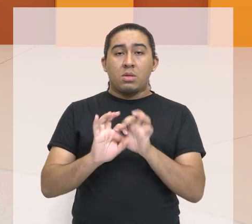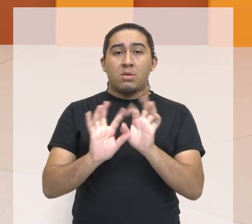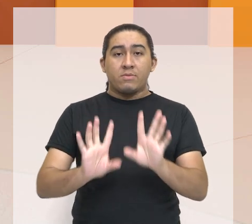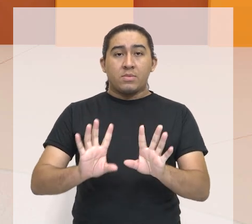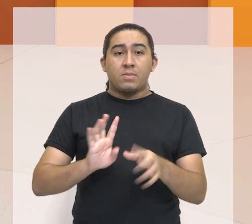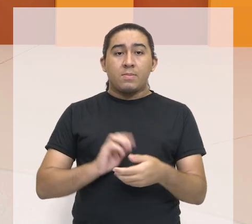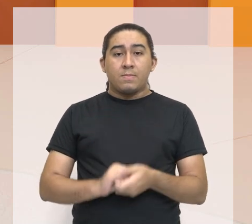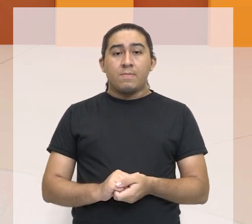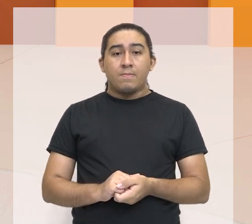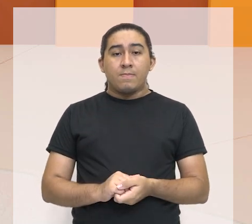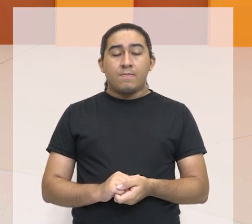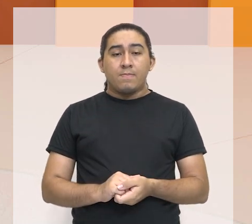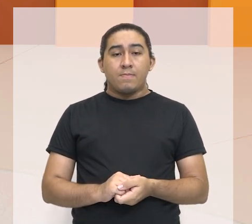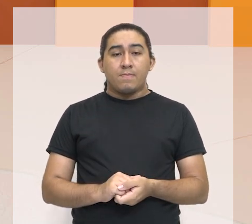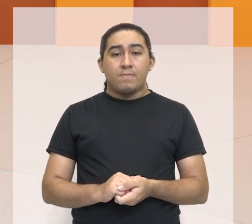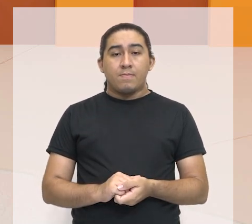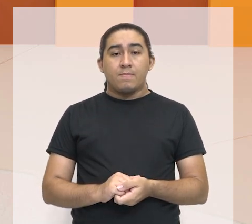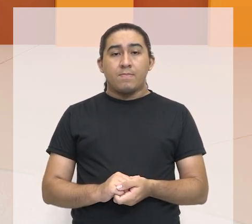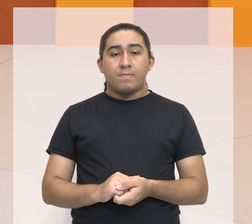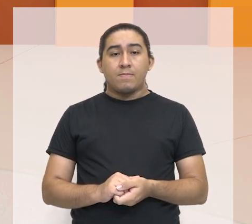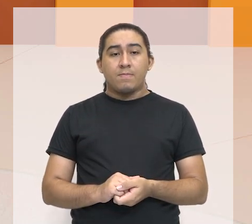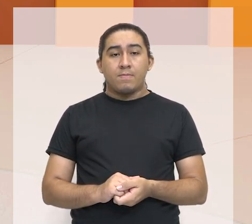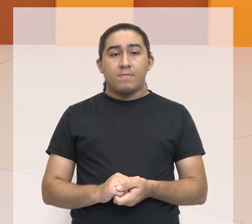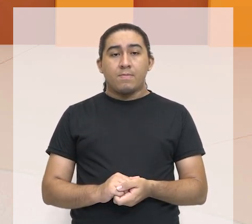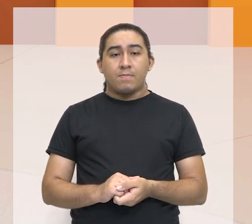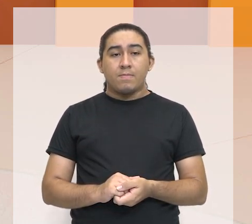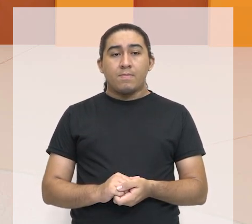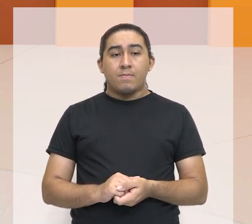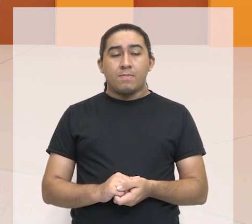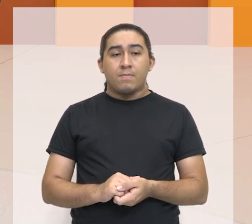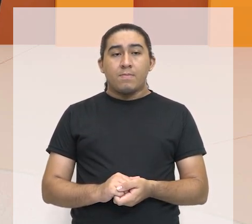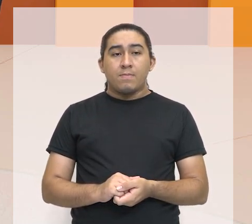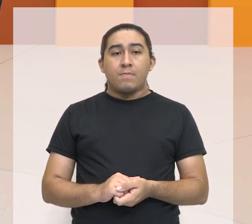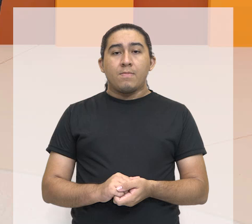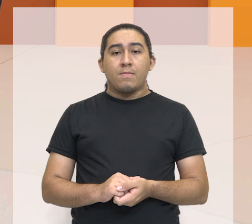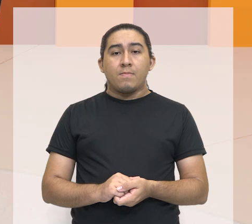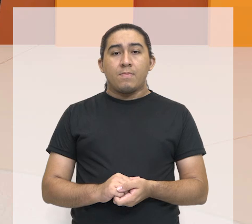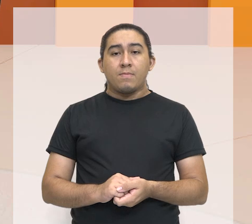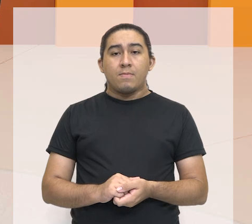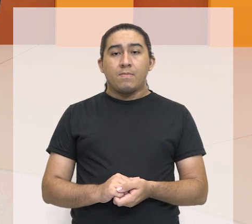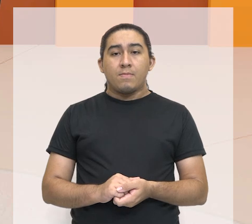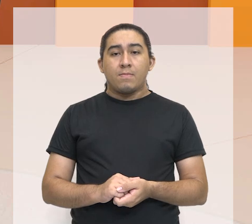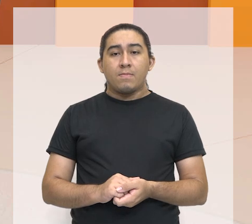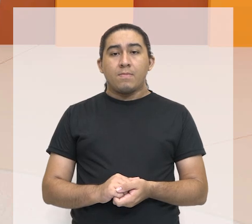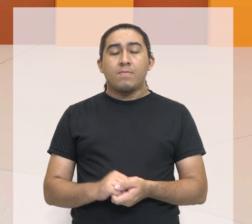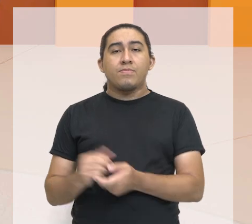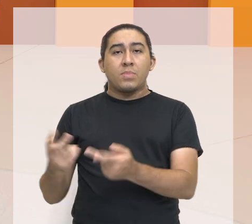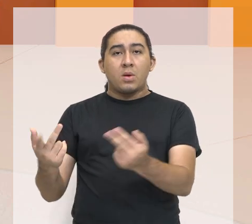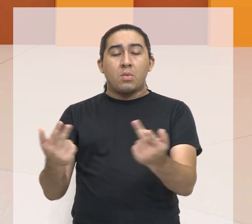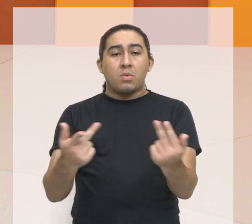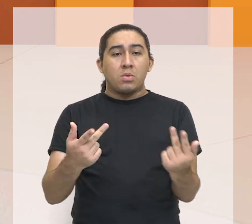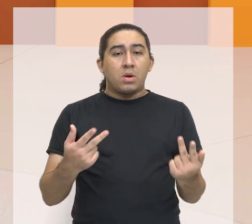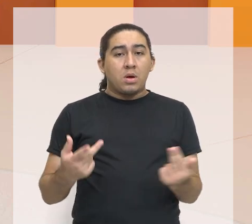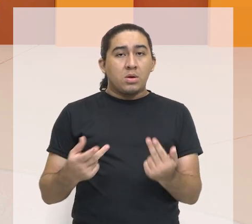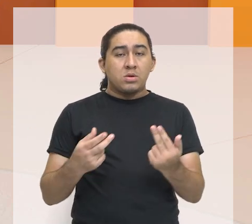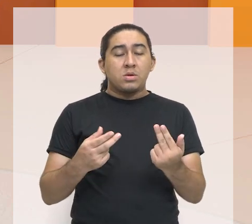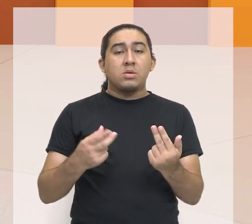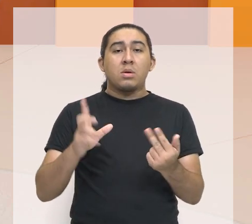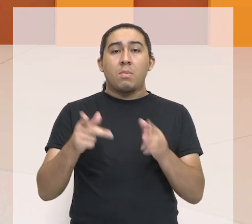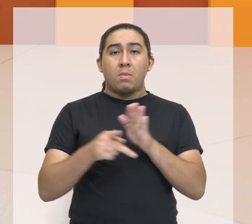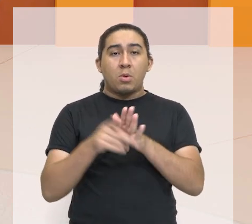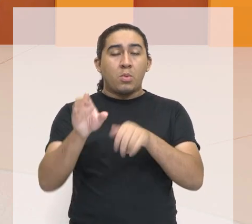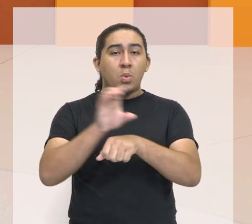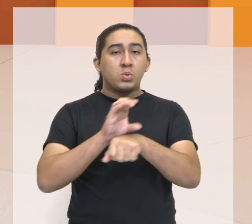A igualdade. Todas as pessoas na Constituição são iguais perante a lei.